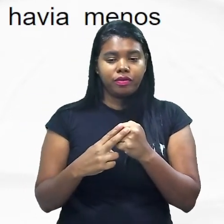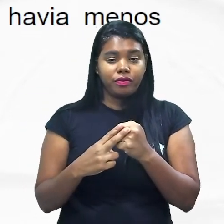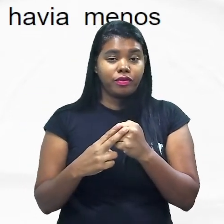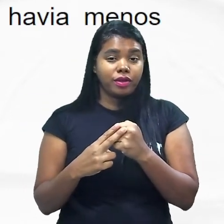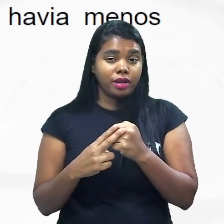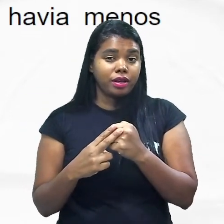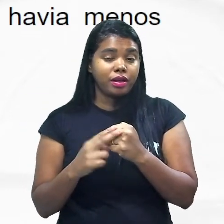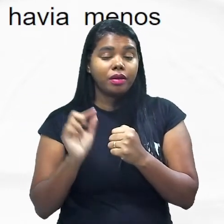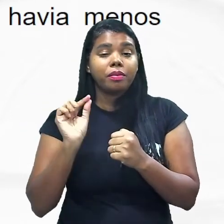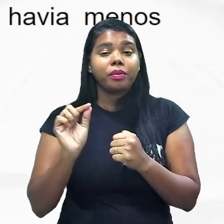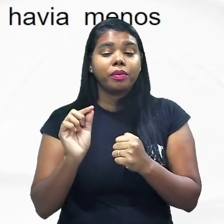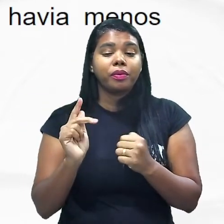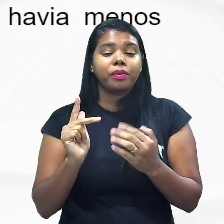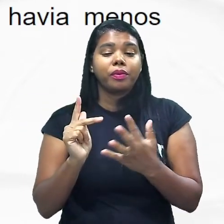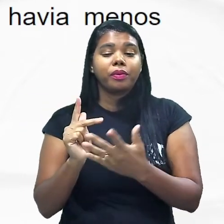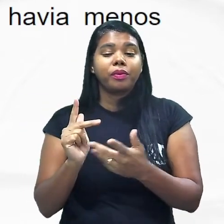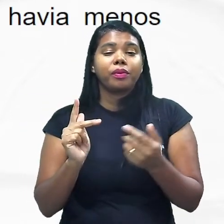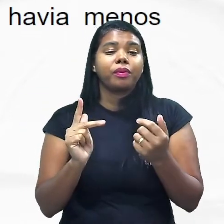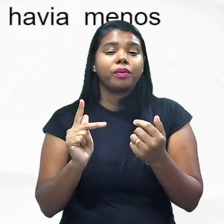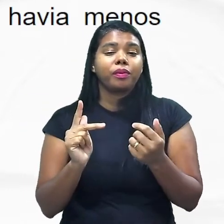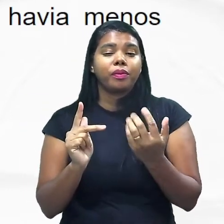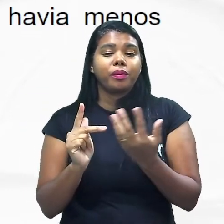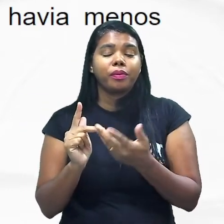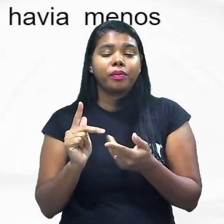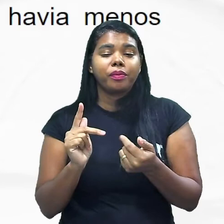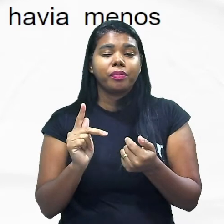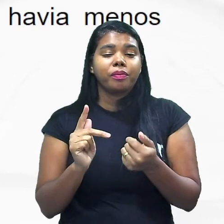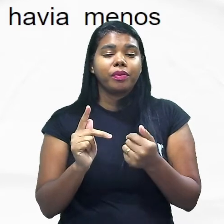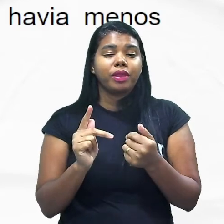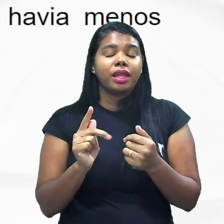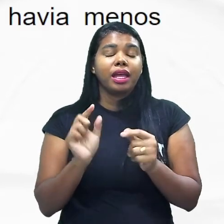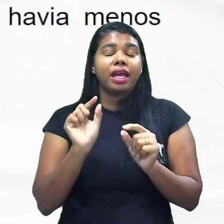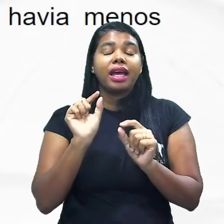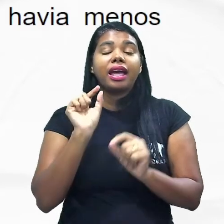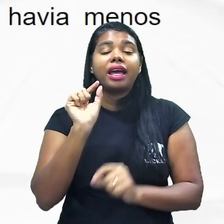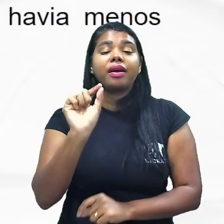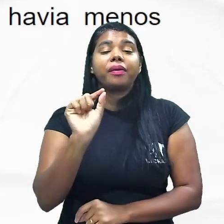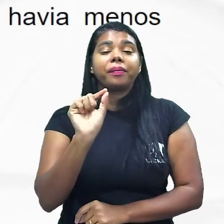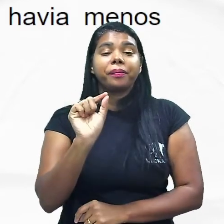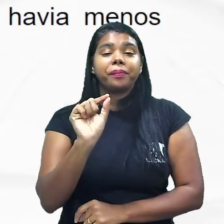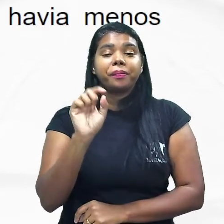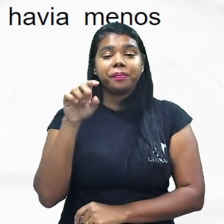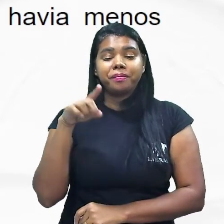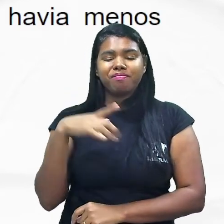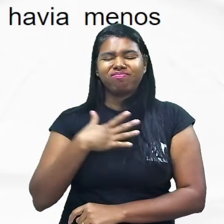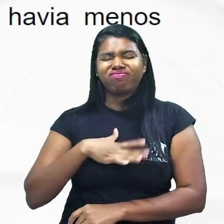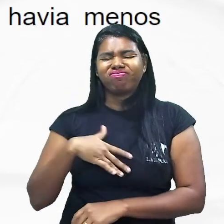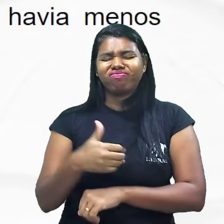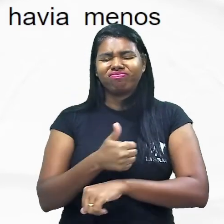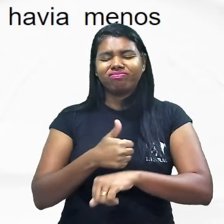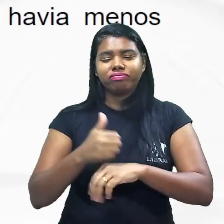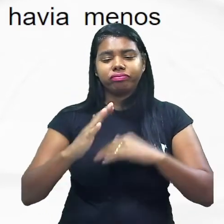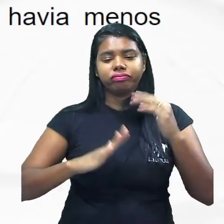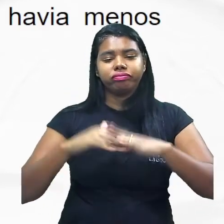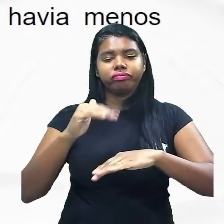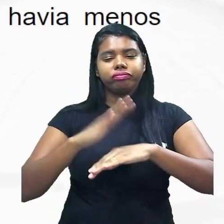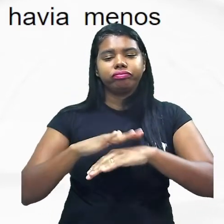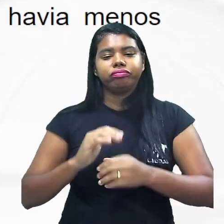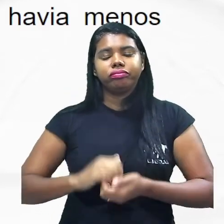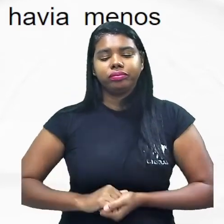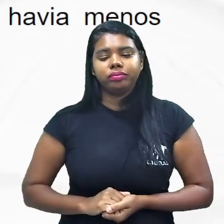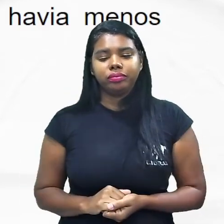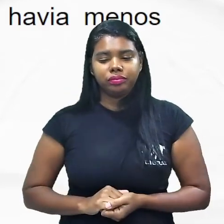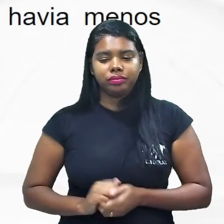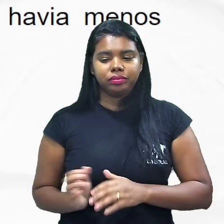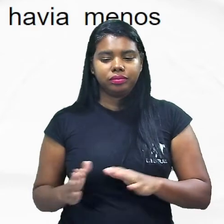sujeito que é fonte então uma fonte de ansiedade e problema é a insatisfação com a vida profissional então o item 1 e o